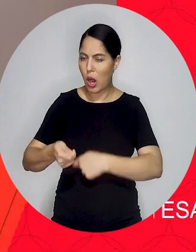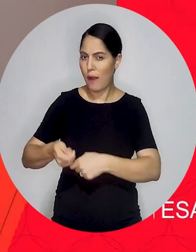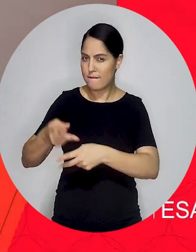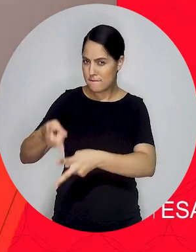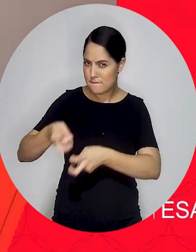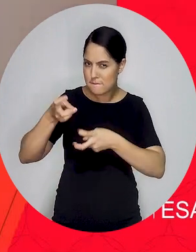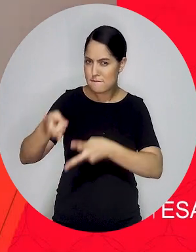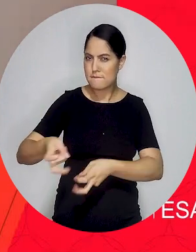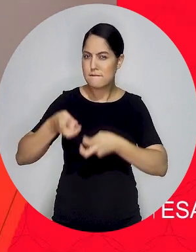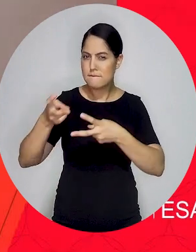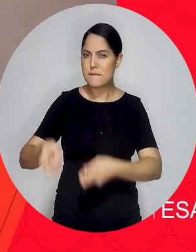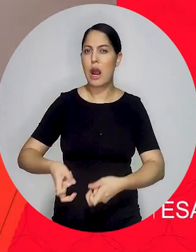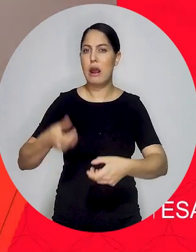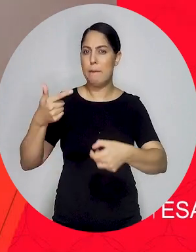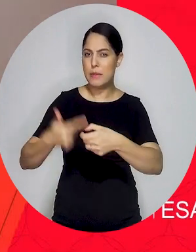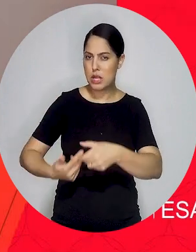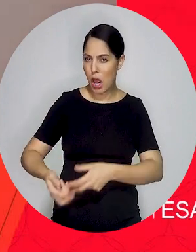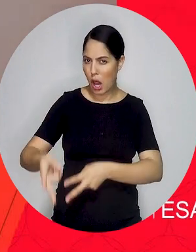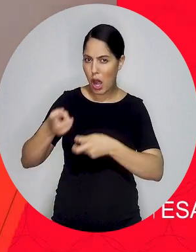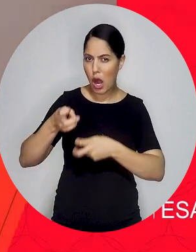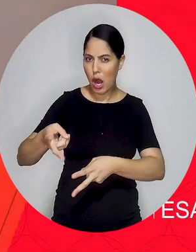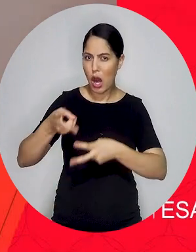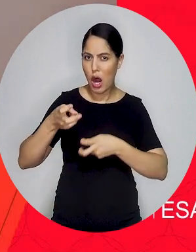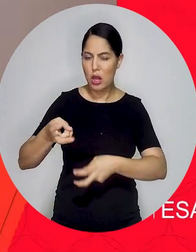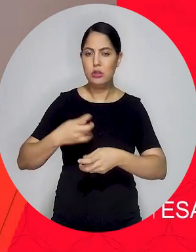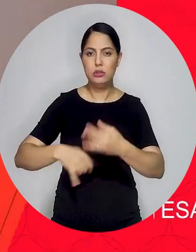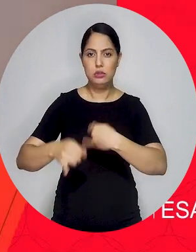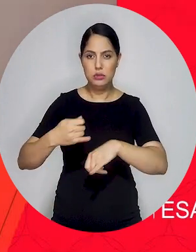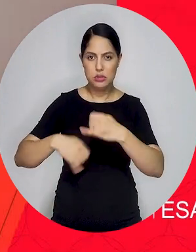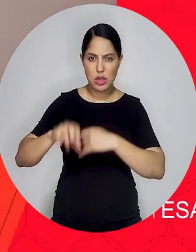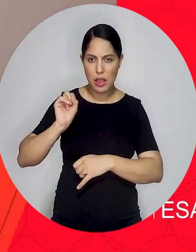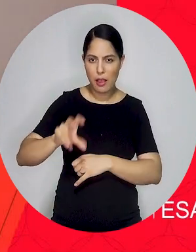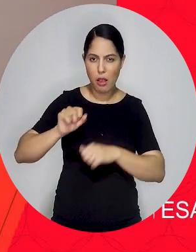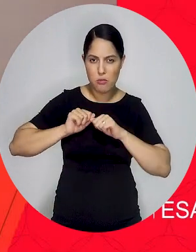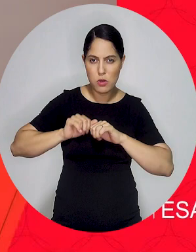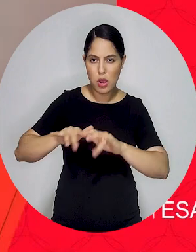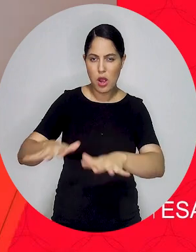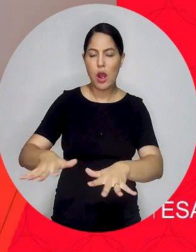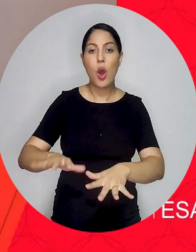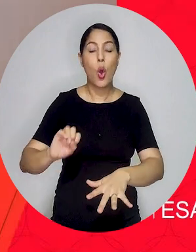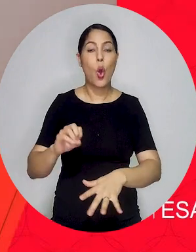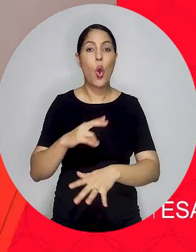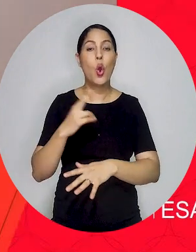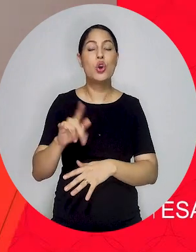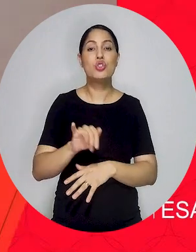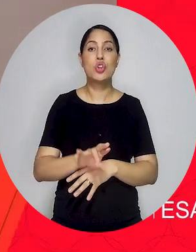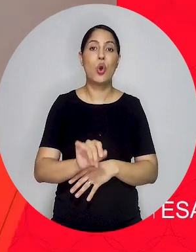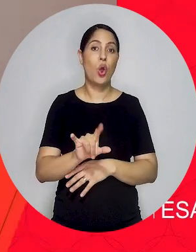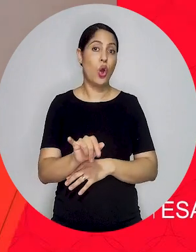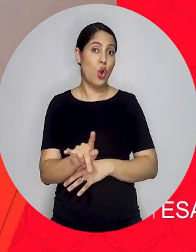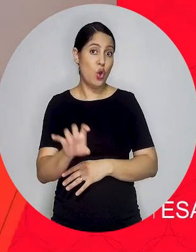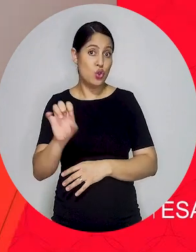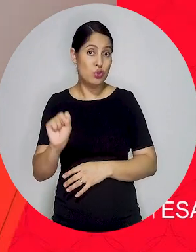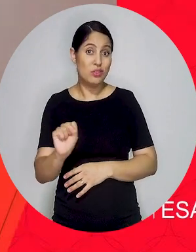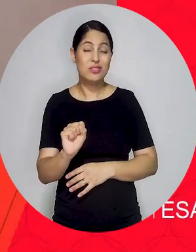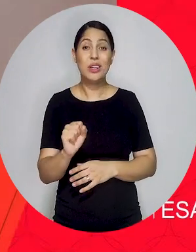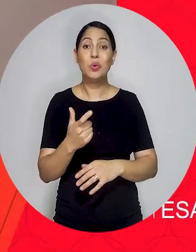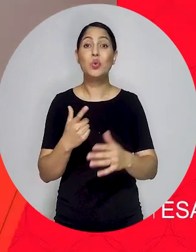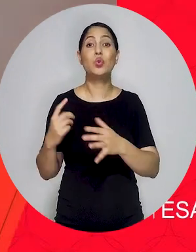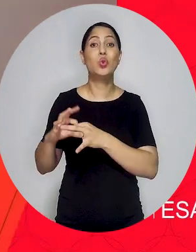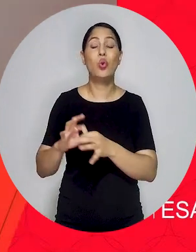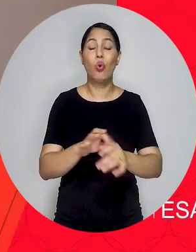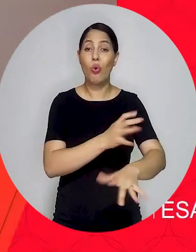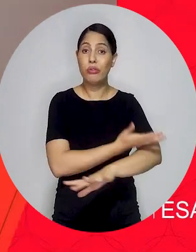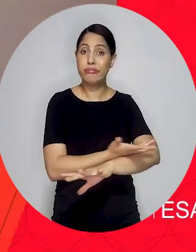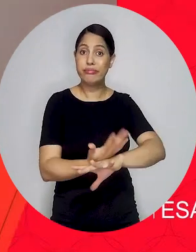de exploração econômica, de exploração minerária, contaminação por agrotóxicos, desastres geológicos.